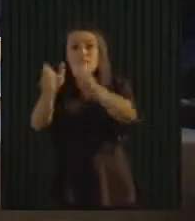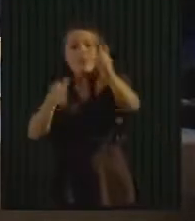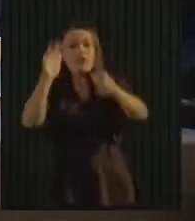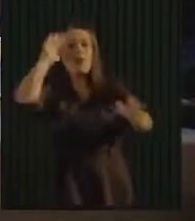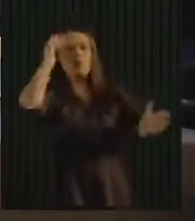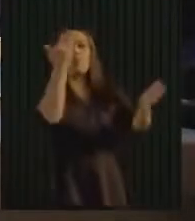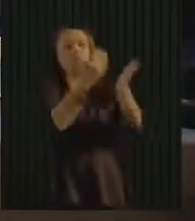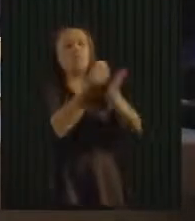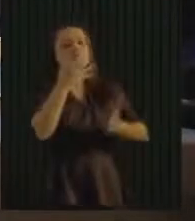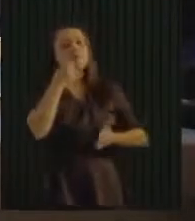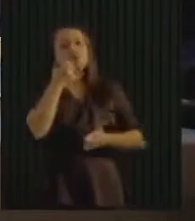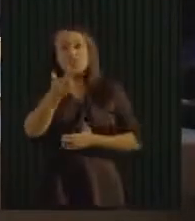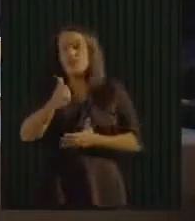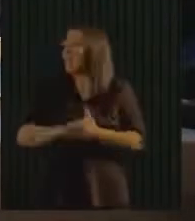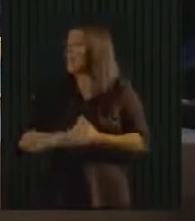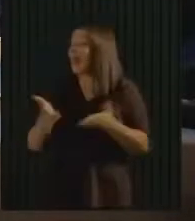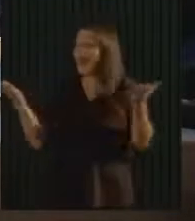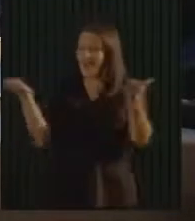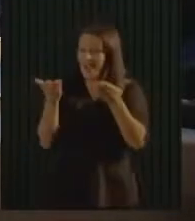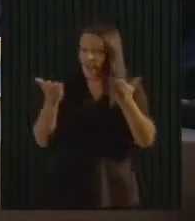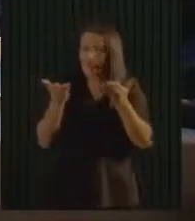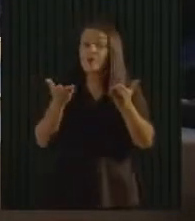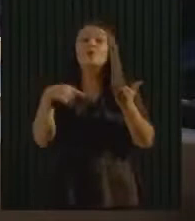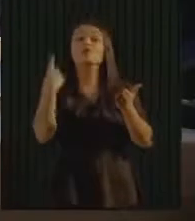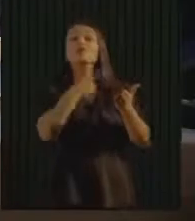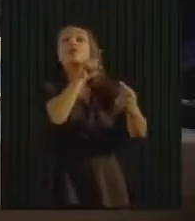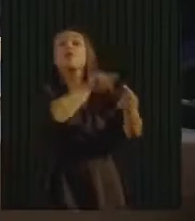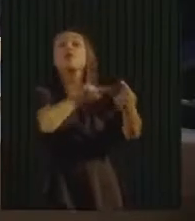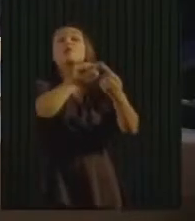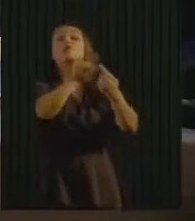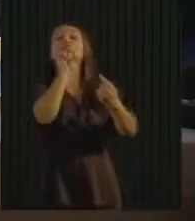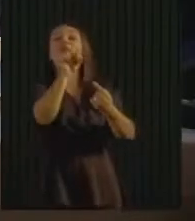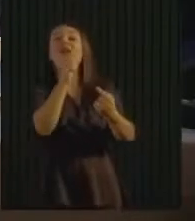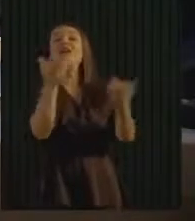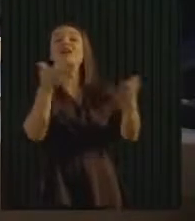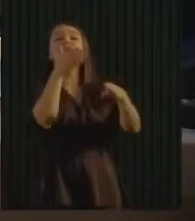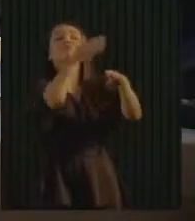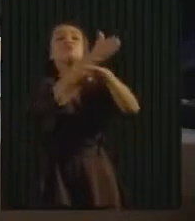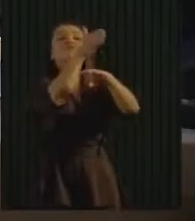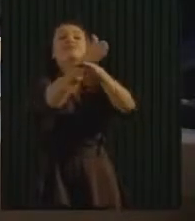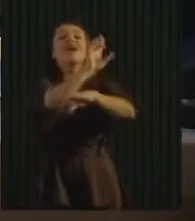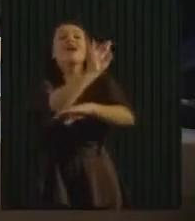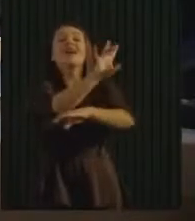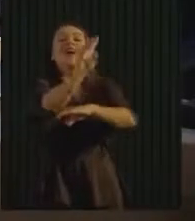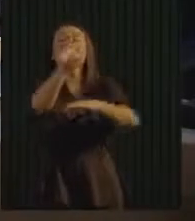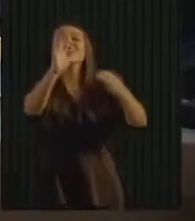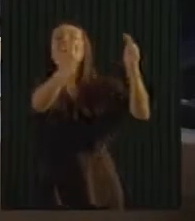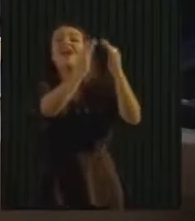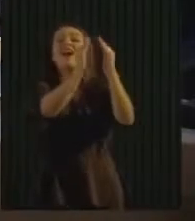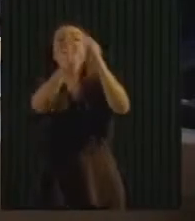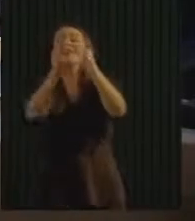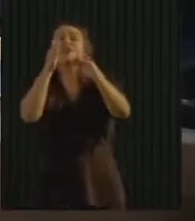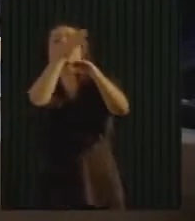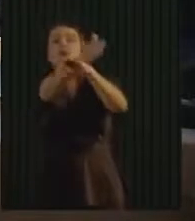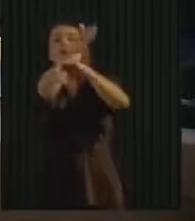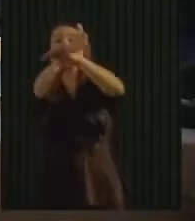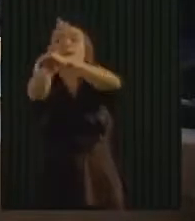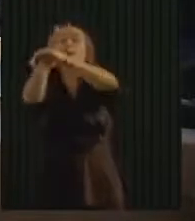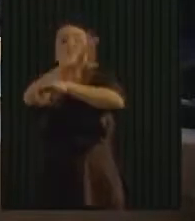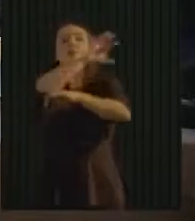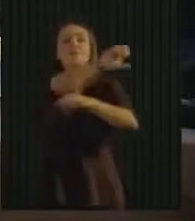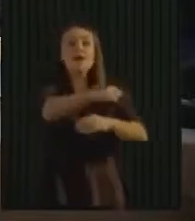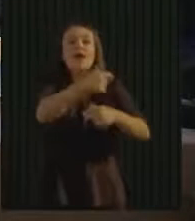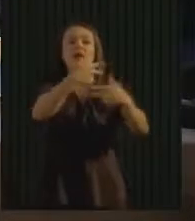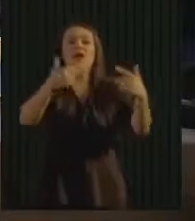meta é a ampliação da coleta seletiva porta a porta, que já aconteceu com esses novos caminhões compactadores, porque o vidro e o orgânico a gente está